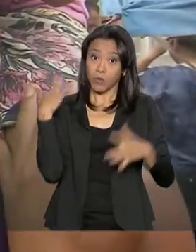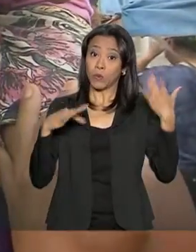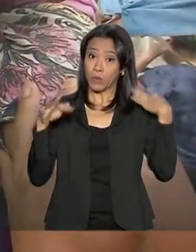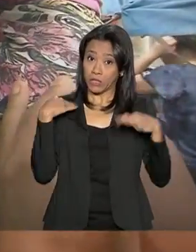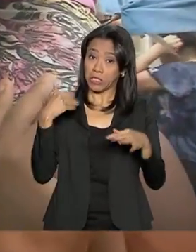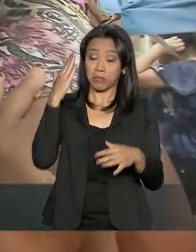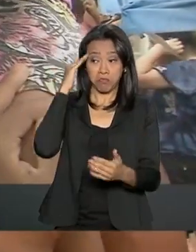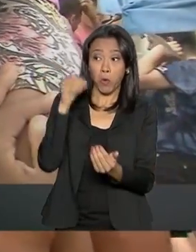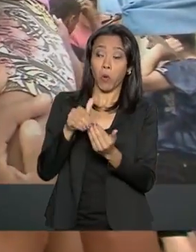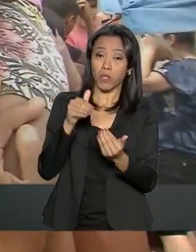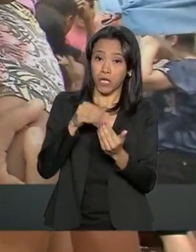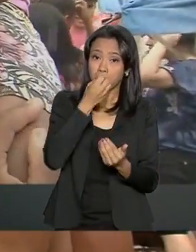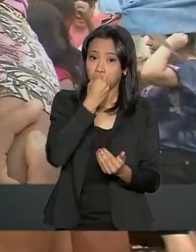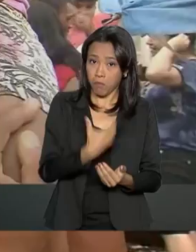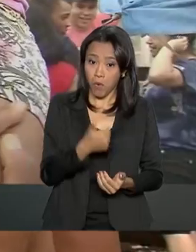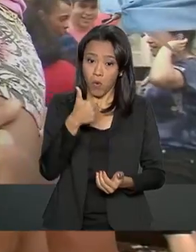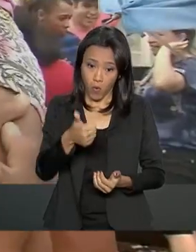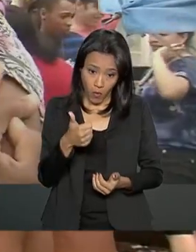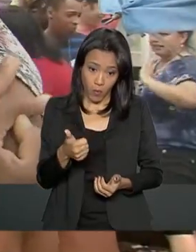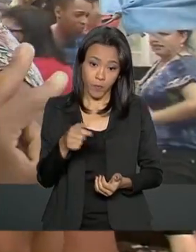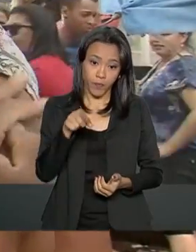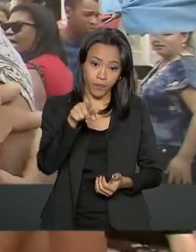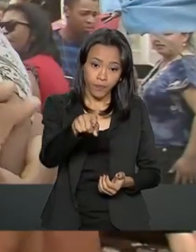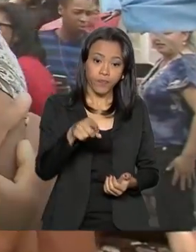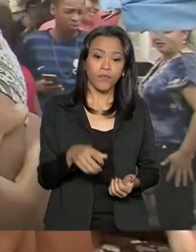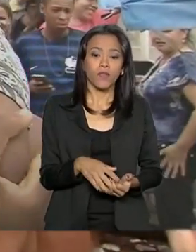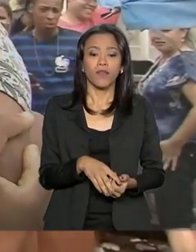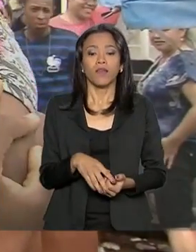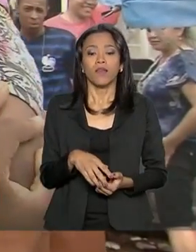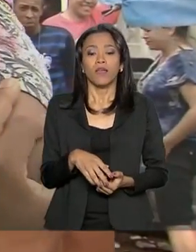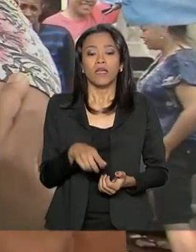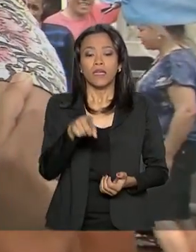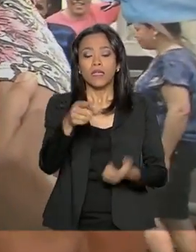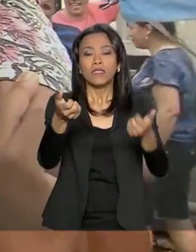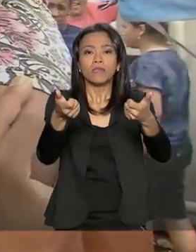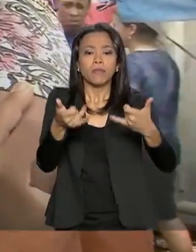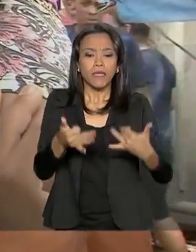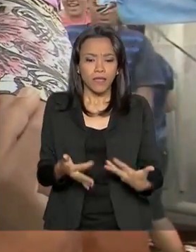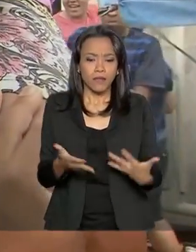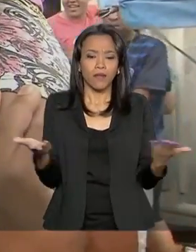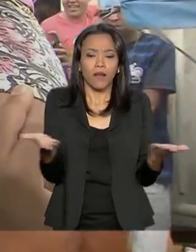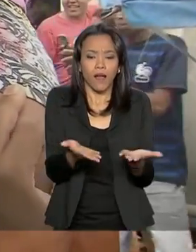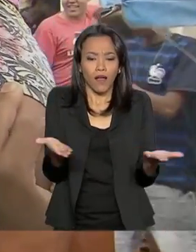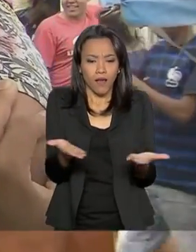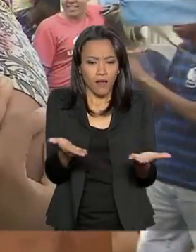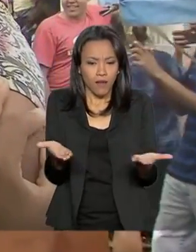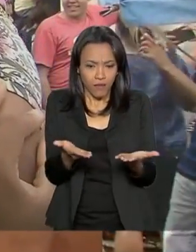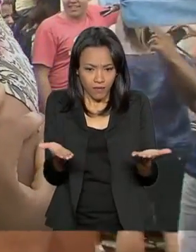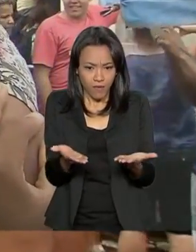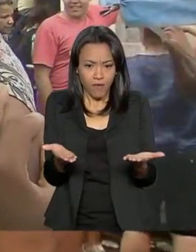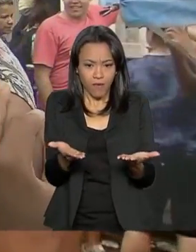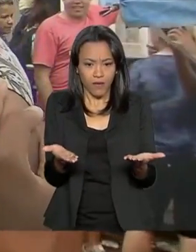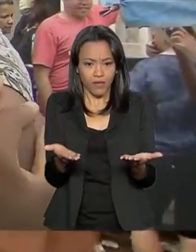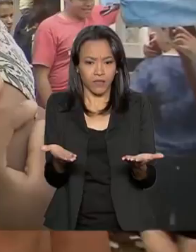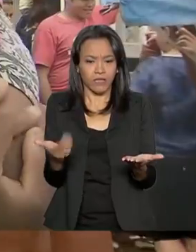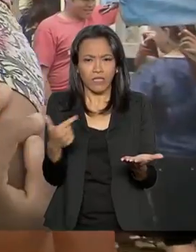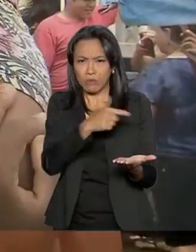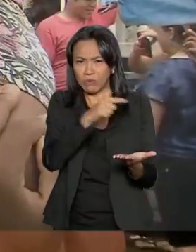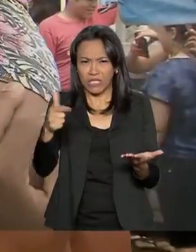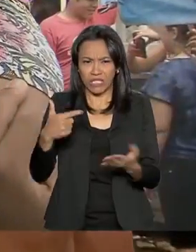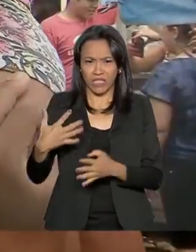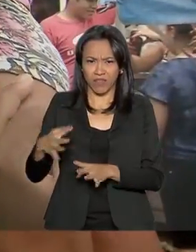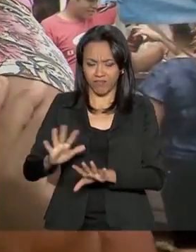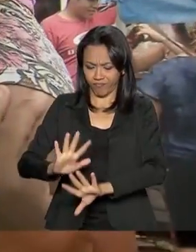Ia ficar mais seguro também, creio eu. Já está bem antiga a ponte também. Agora que reformaram, uns tempos atrás, estava sem grado, sem